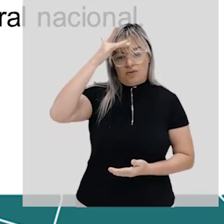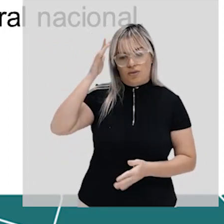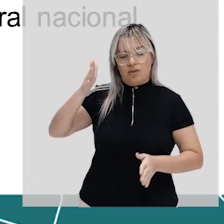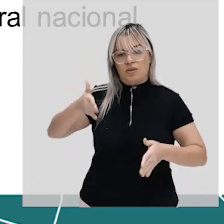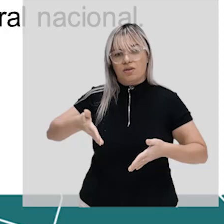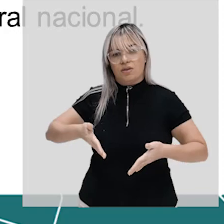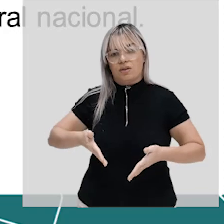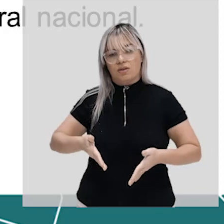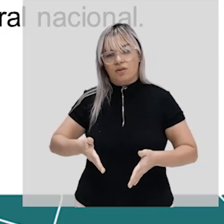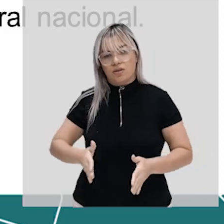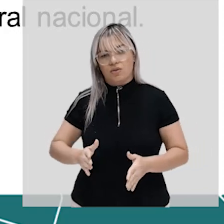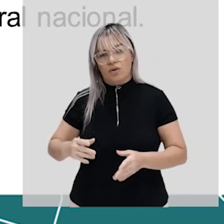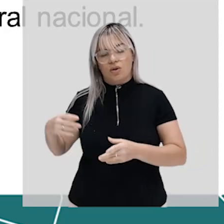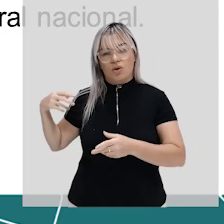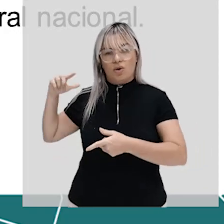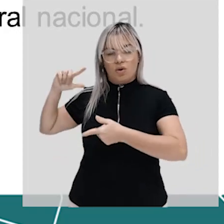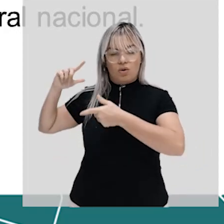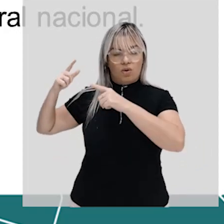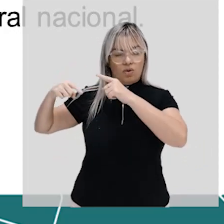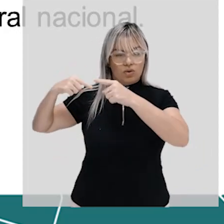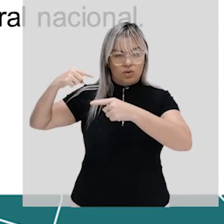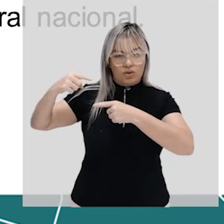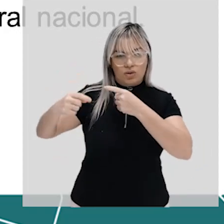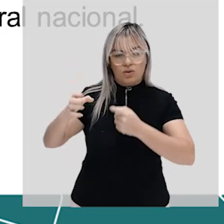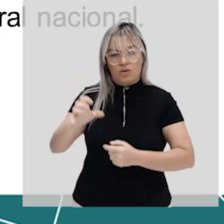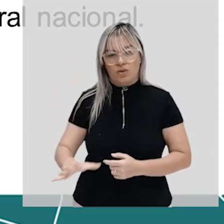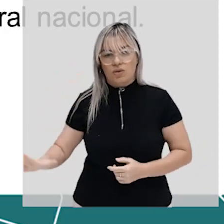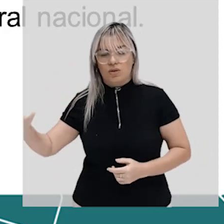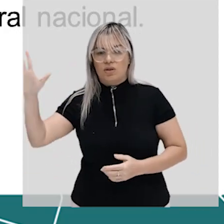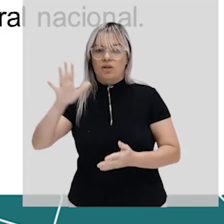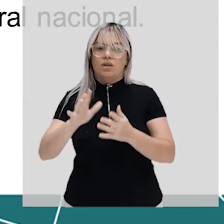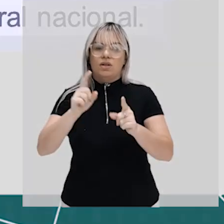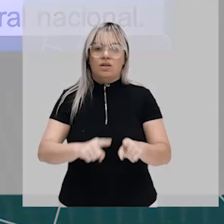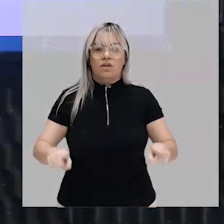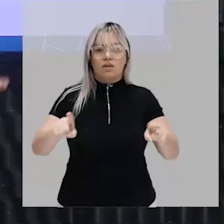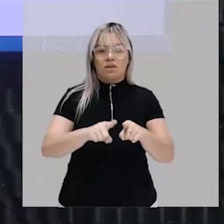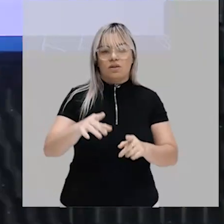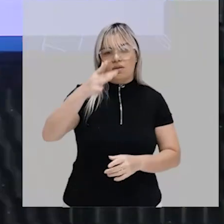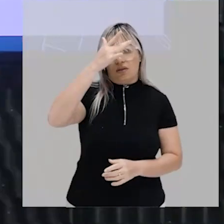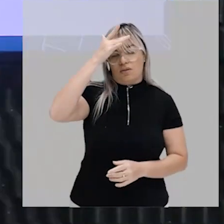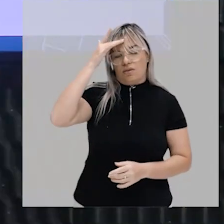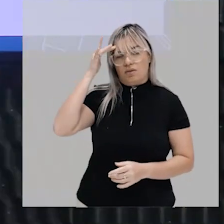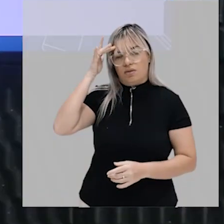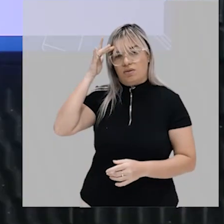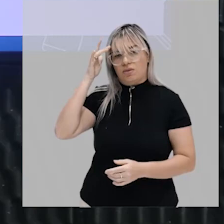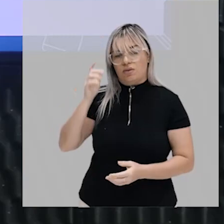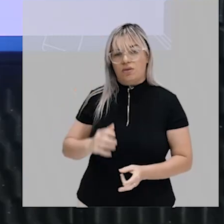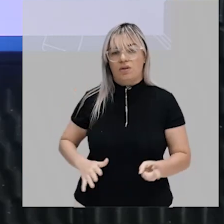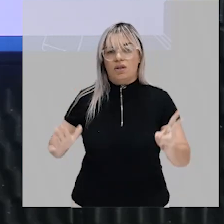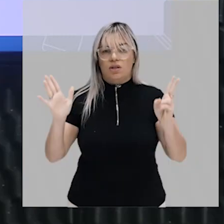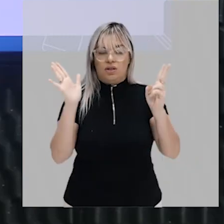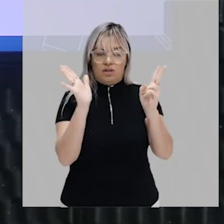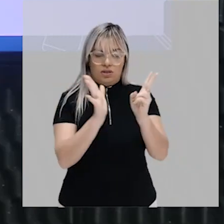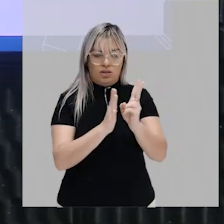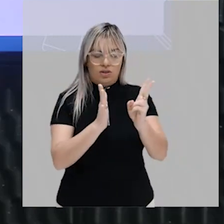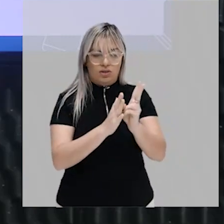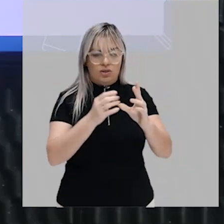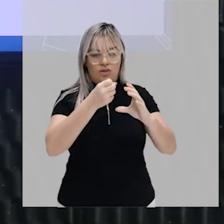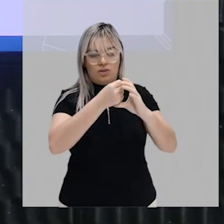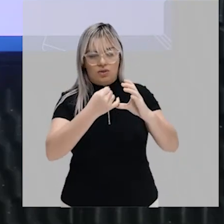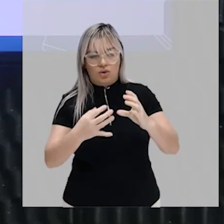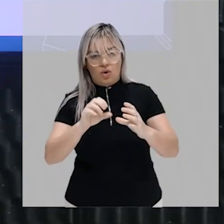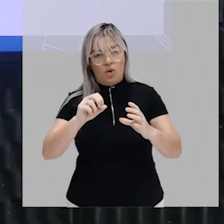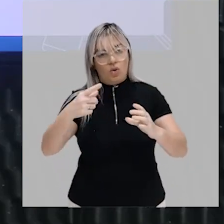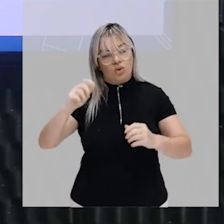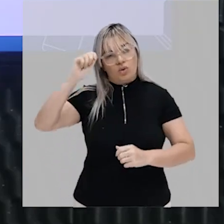de europeus existem pessoas que tem traços indígenas que vieram que são índios etnicamente falando outros que são